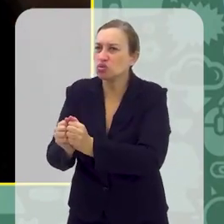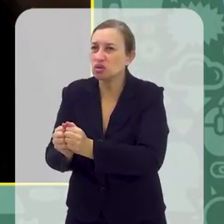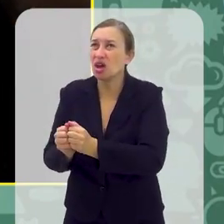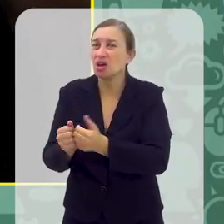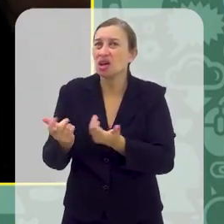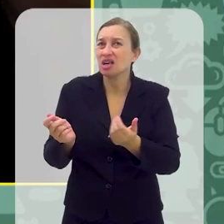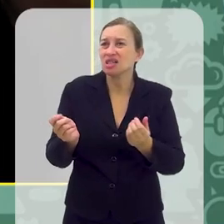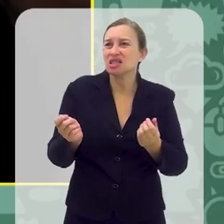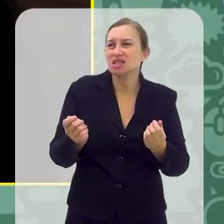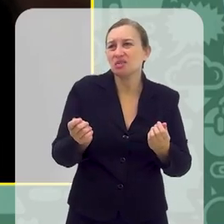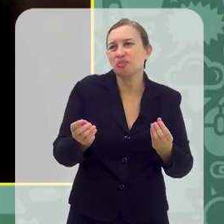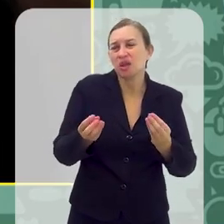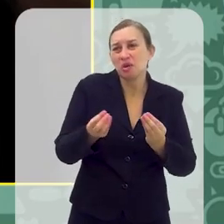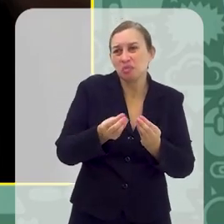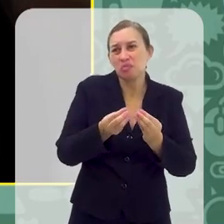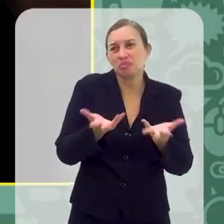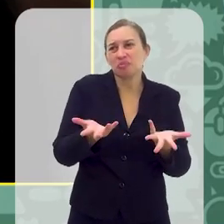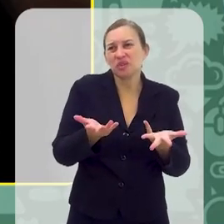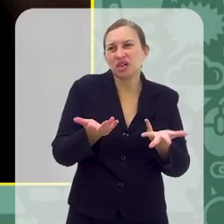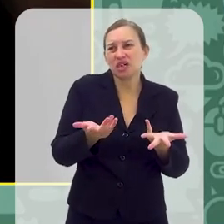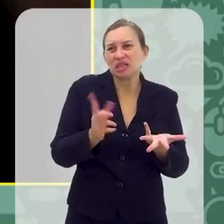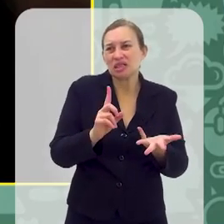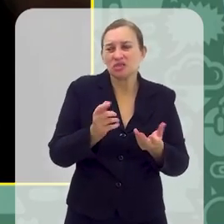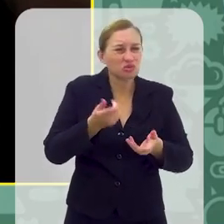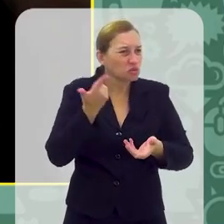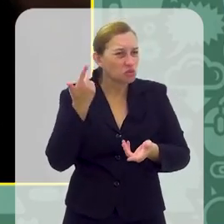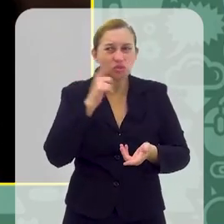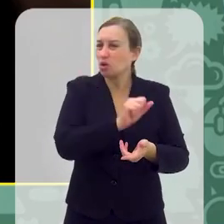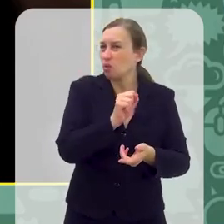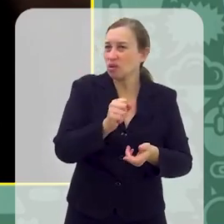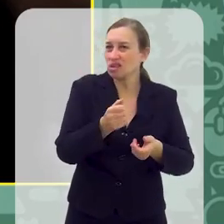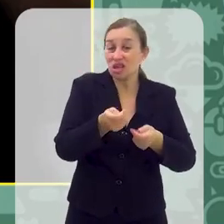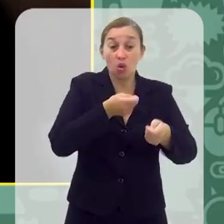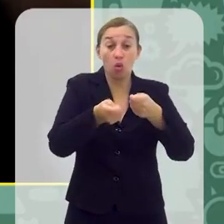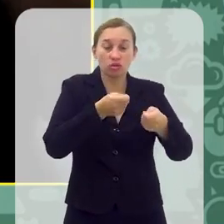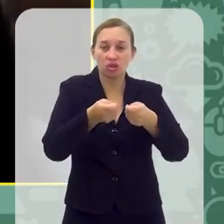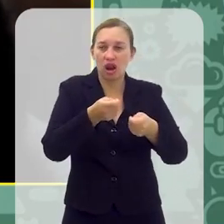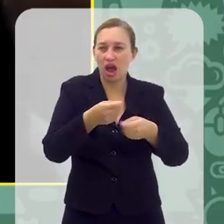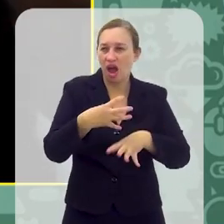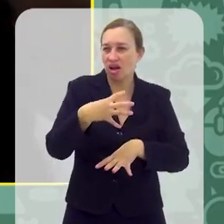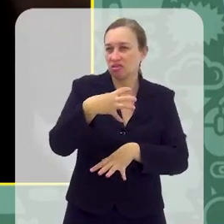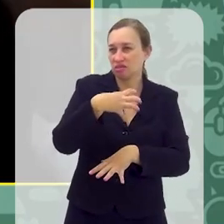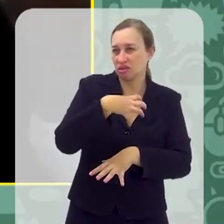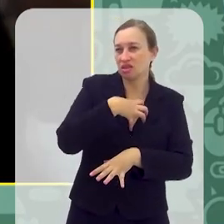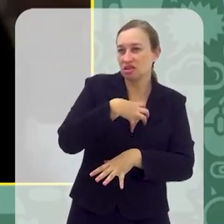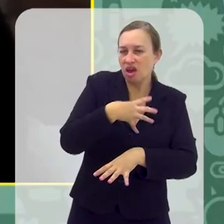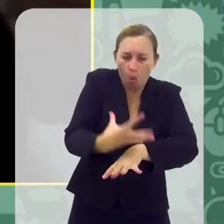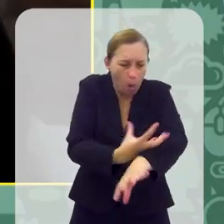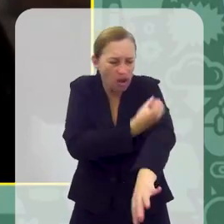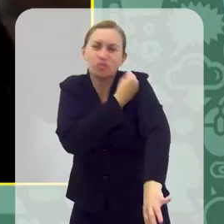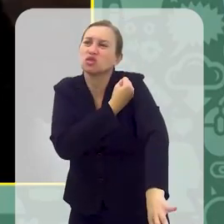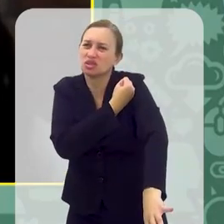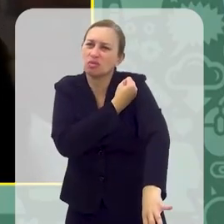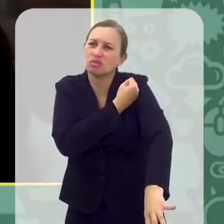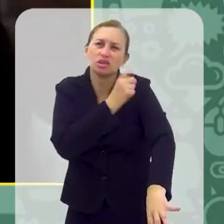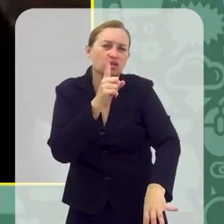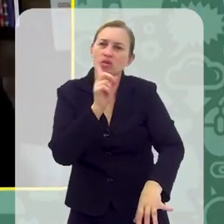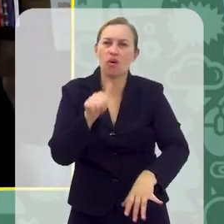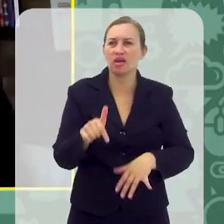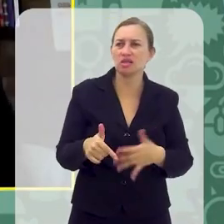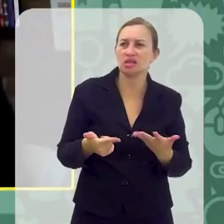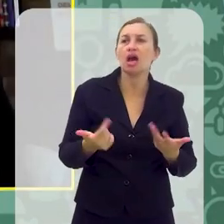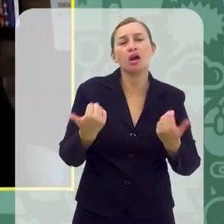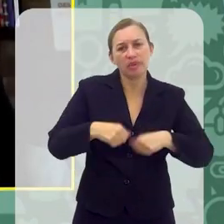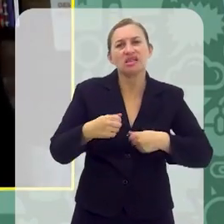emoções. Acho que hoje uma coisa muito difícil é tolerar o que a gente está sentindo. Toda hora a gente quer estancar ali a emoção, e não vai, não é assim que